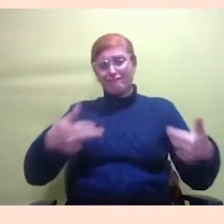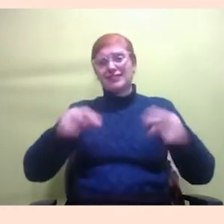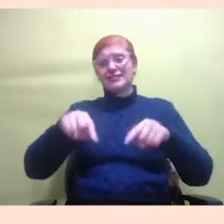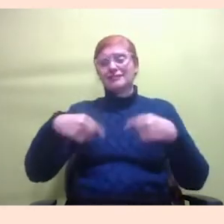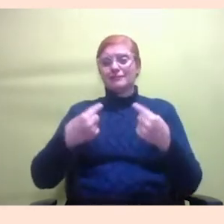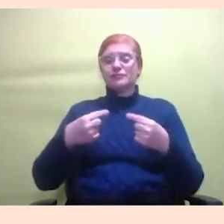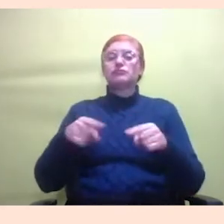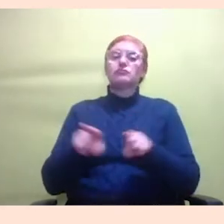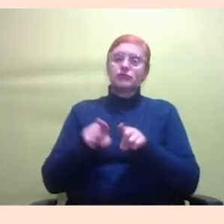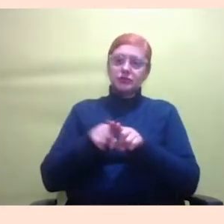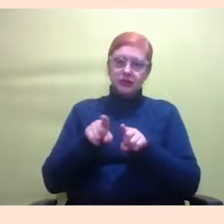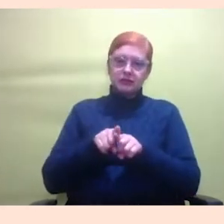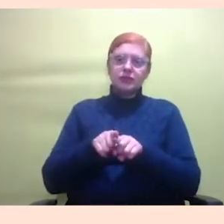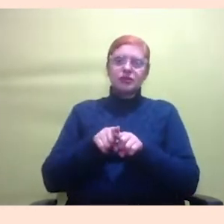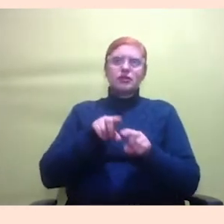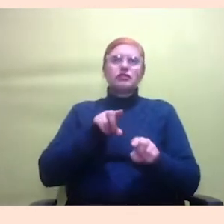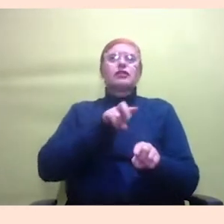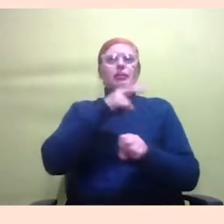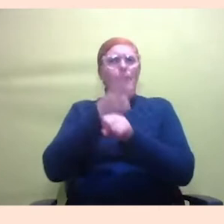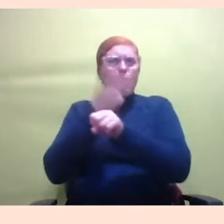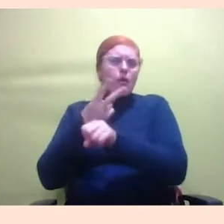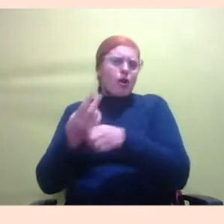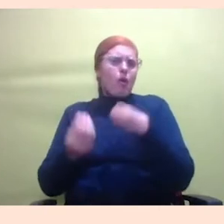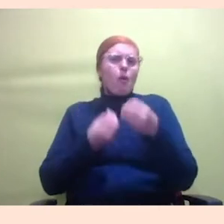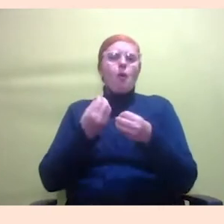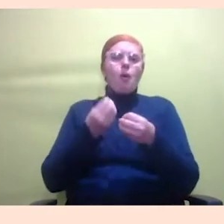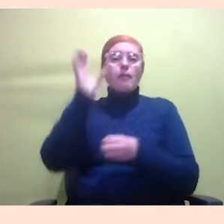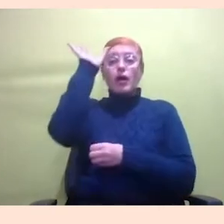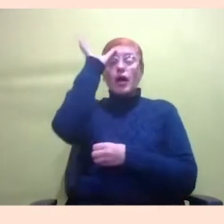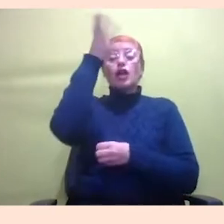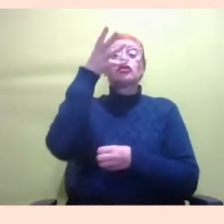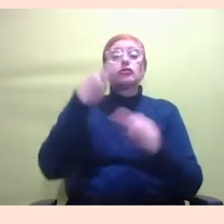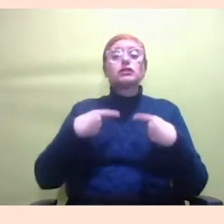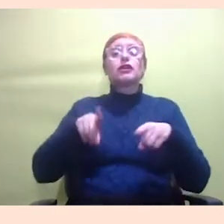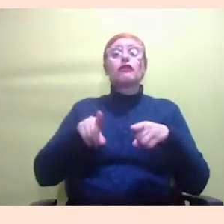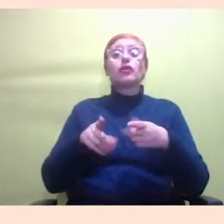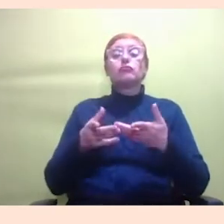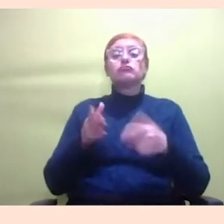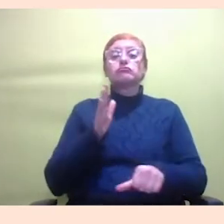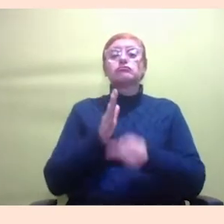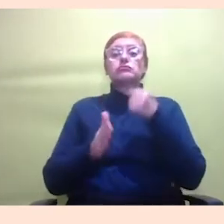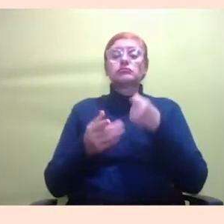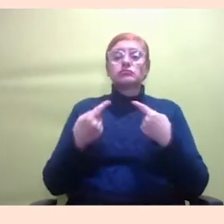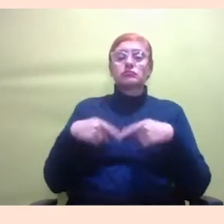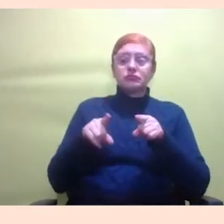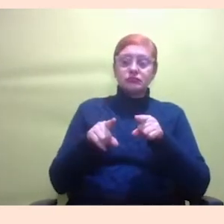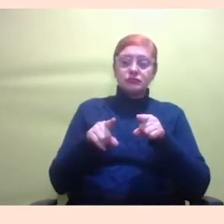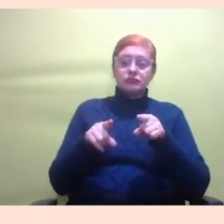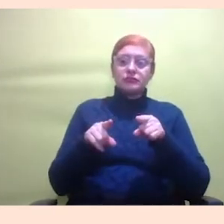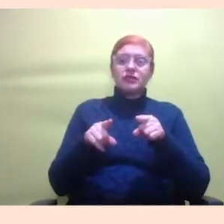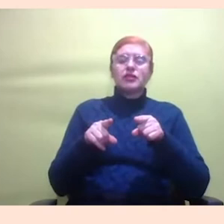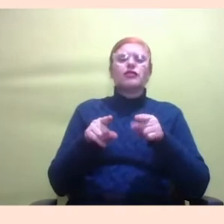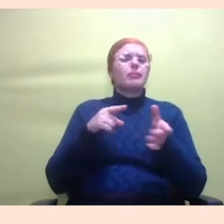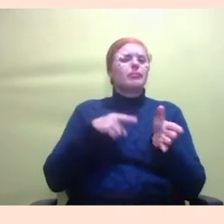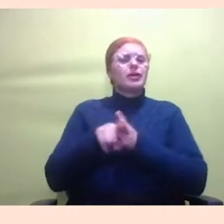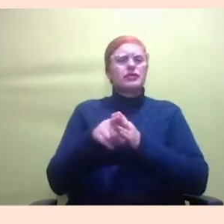formas de lidar com eles, né? Um desafio, primeiro, que eu queria ver como é que, se vocês têm também, como é que